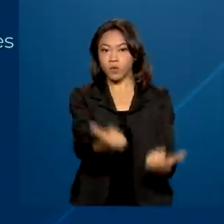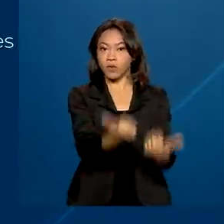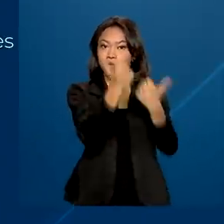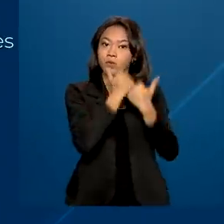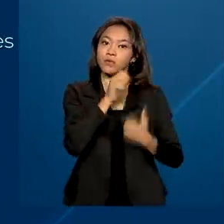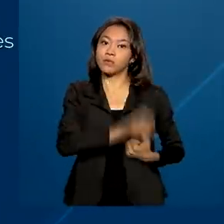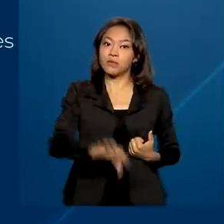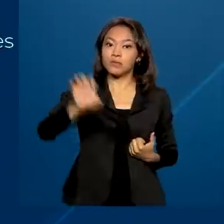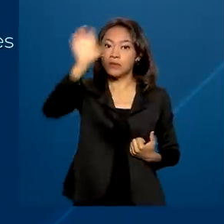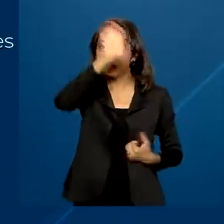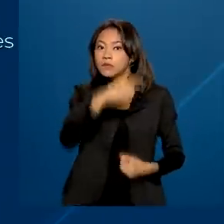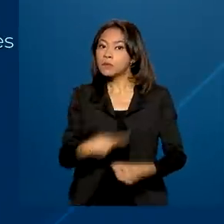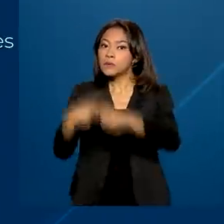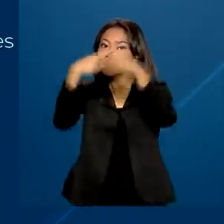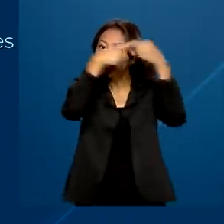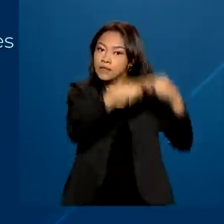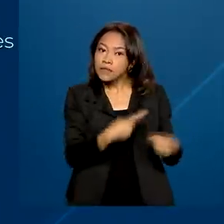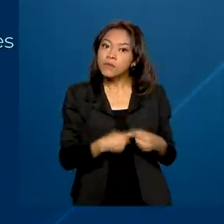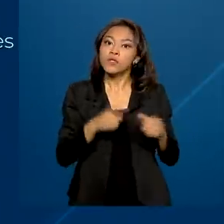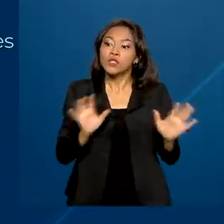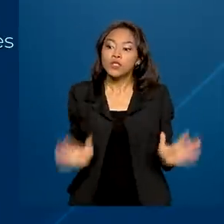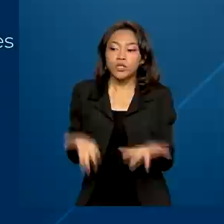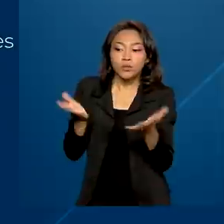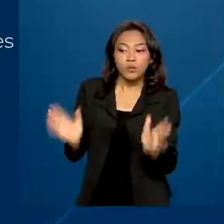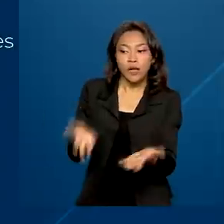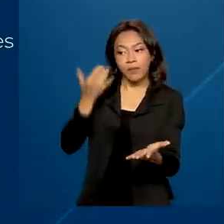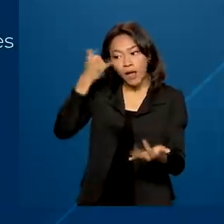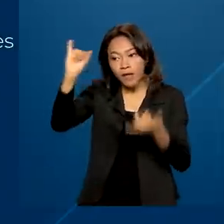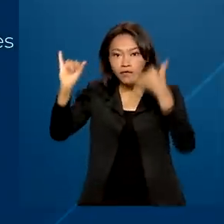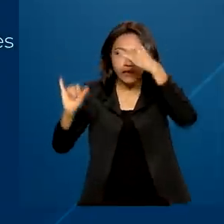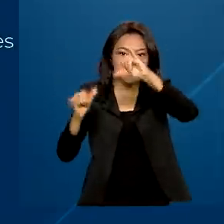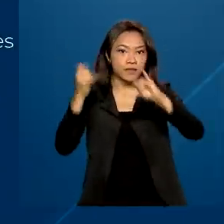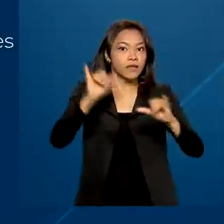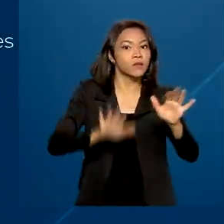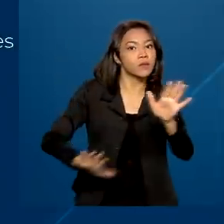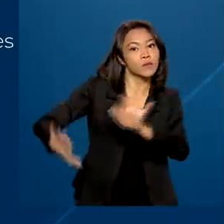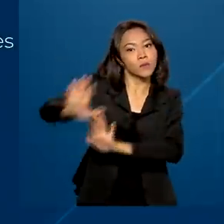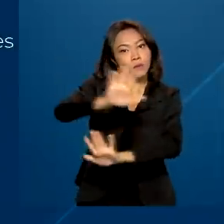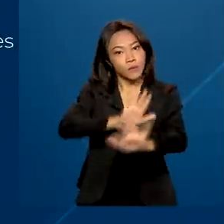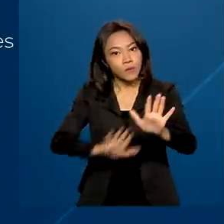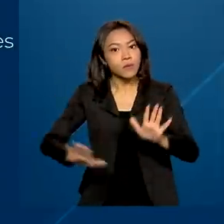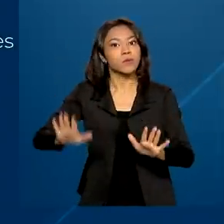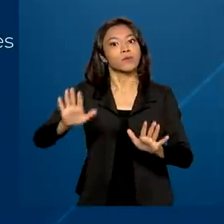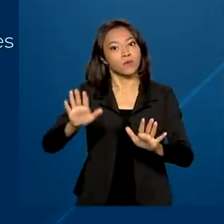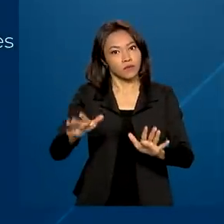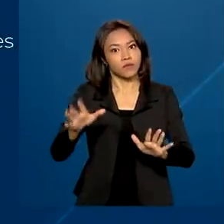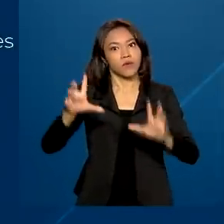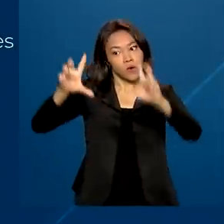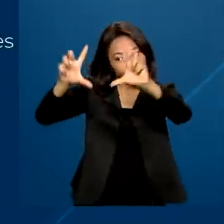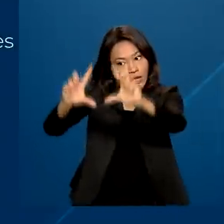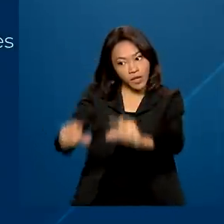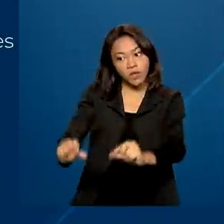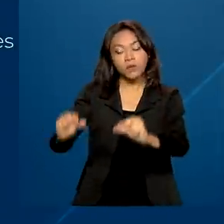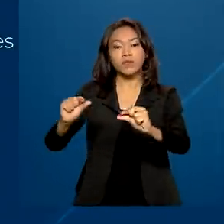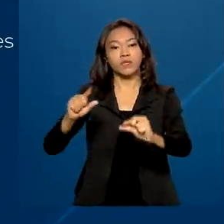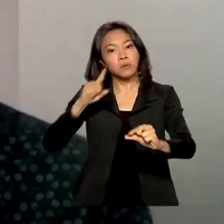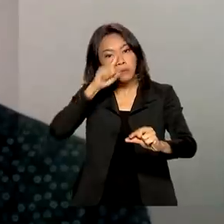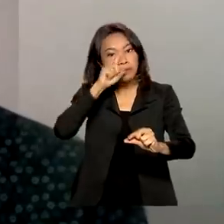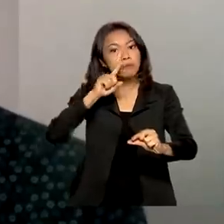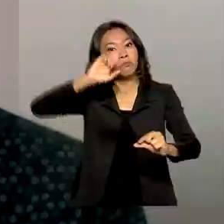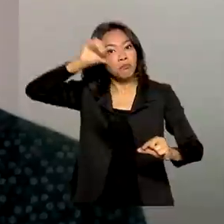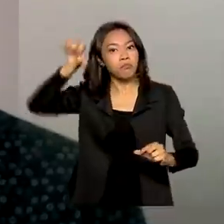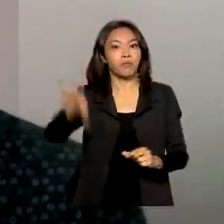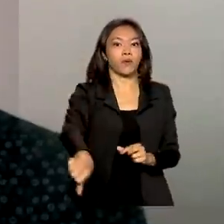municípios, deve estimular comportamentos de prevenção capazes de evitar ou minimizar a ocorrência de desastres.